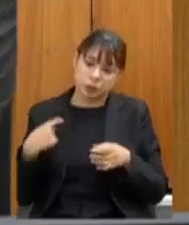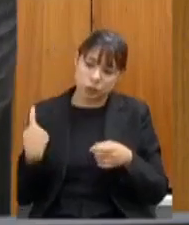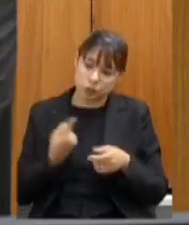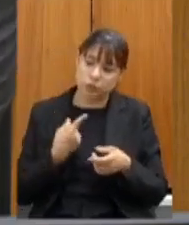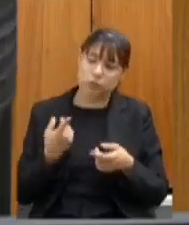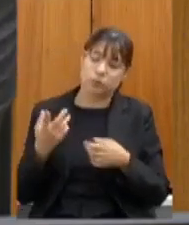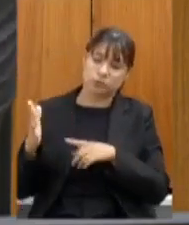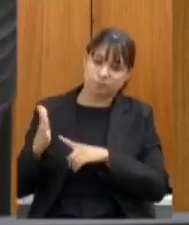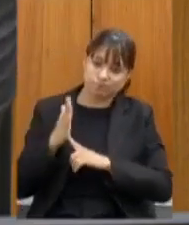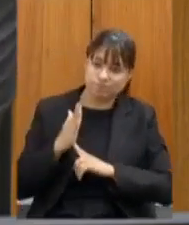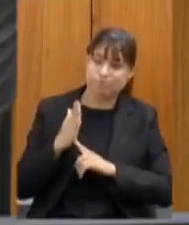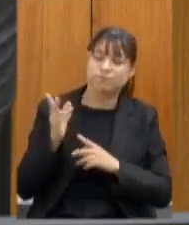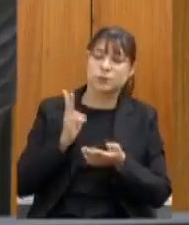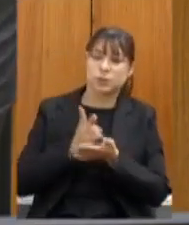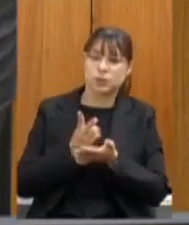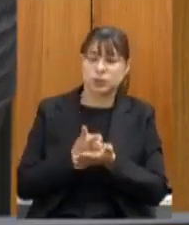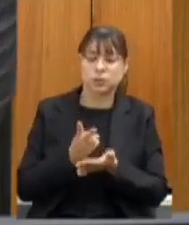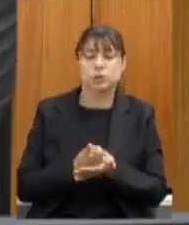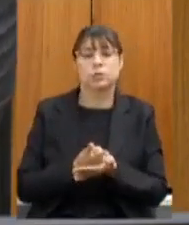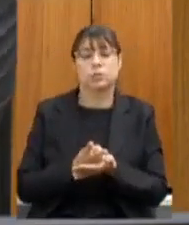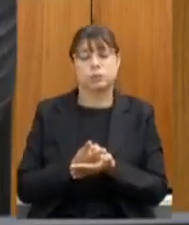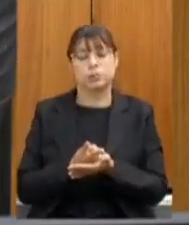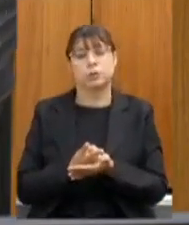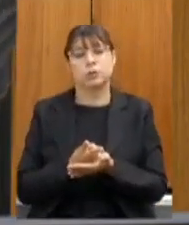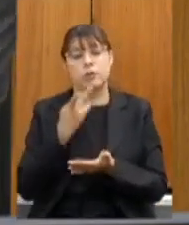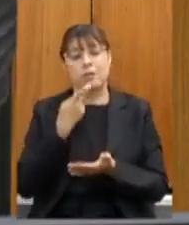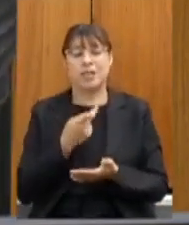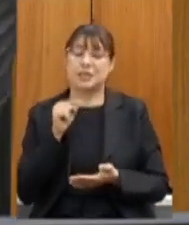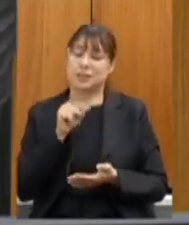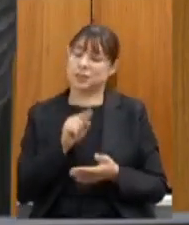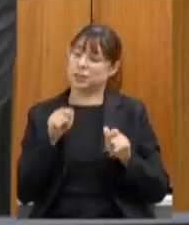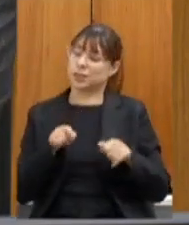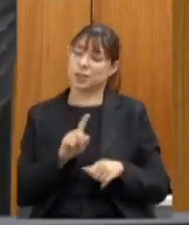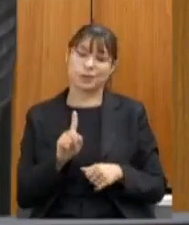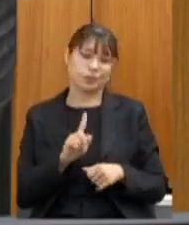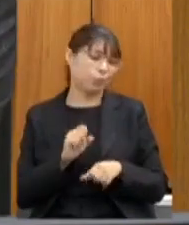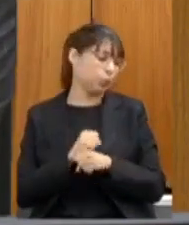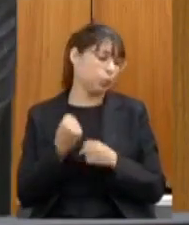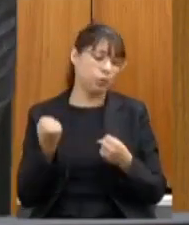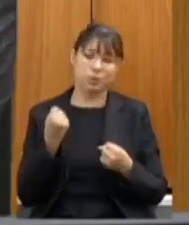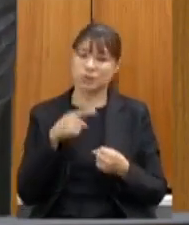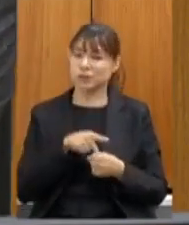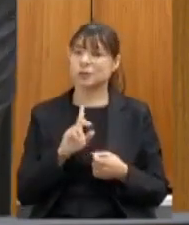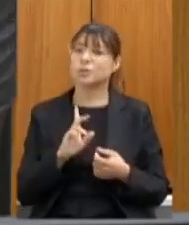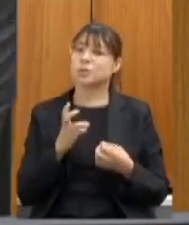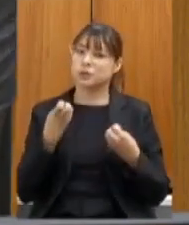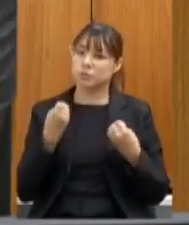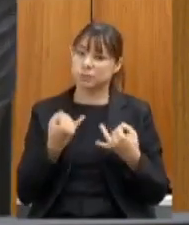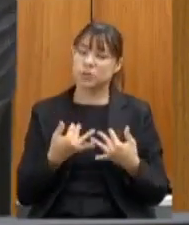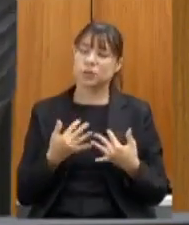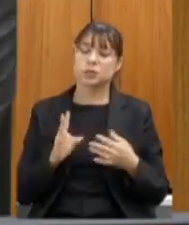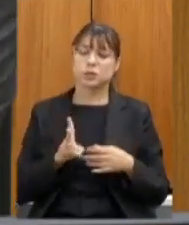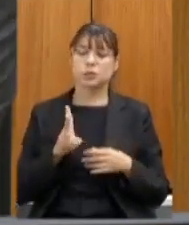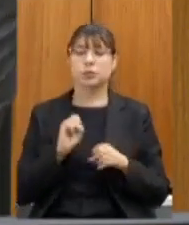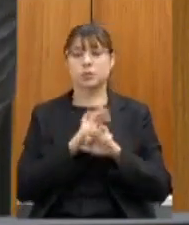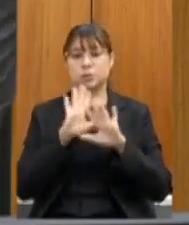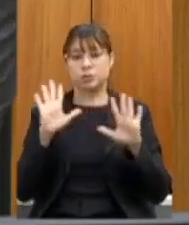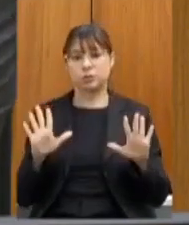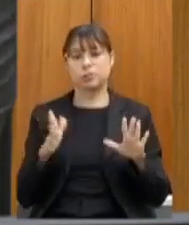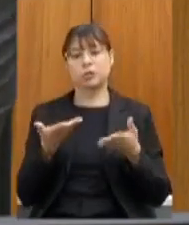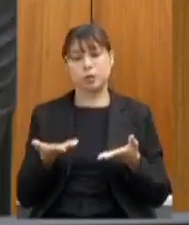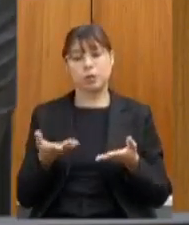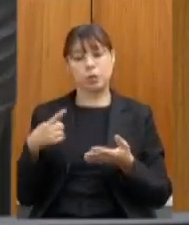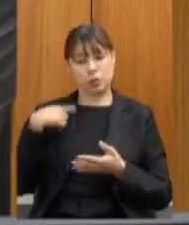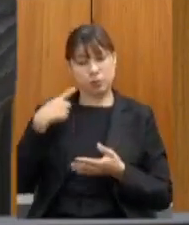transparente dentro da secretaria dizendo isso não dá isso não é possível então os deputados aqui que compõem a nossa